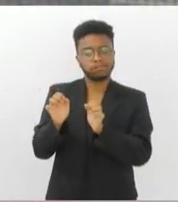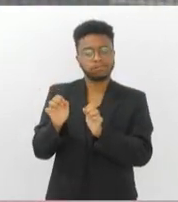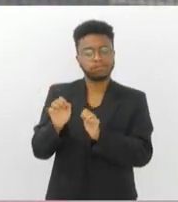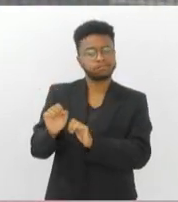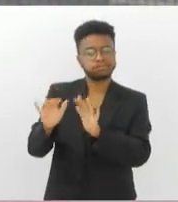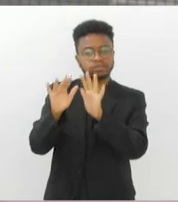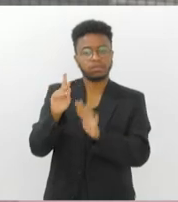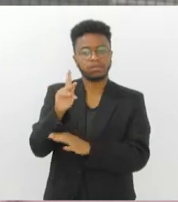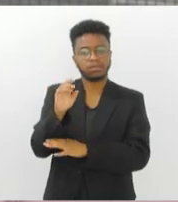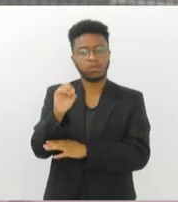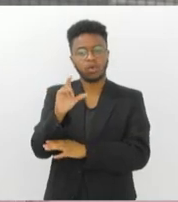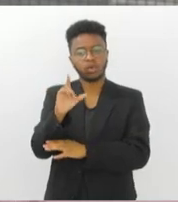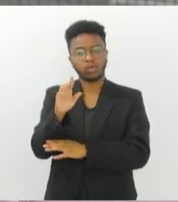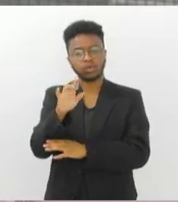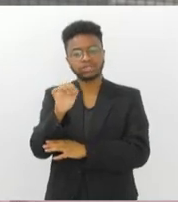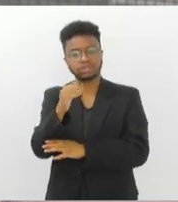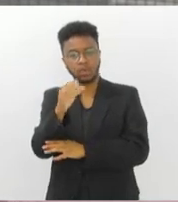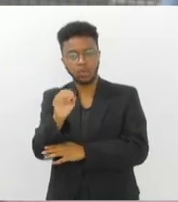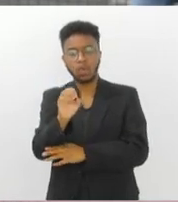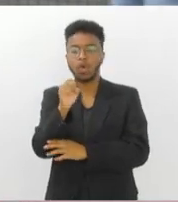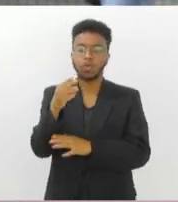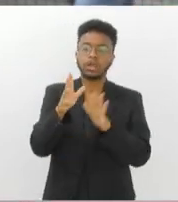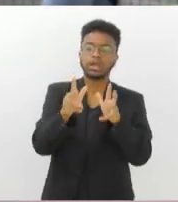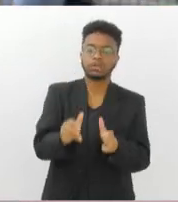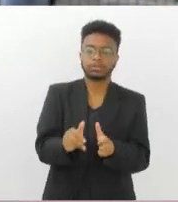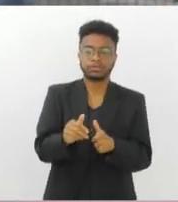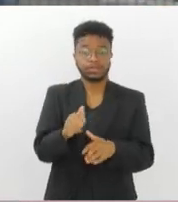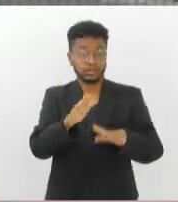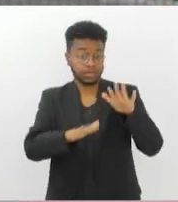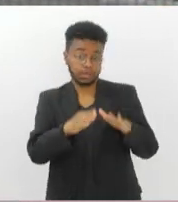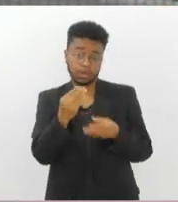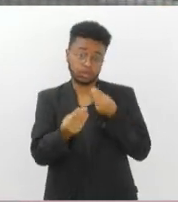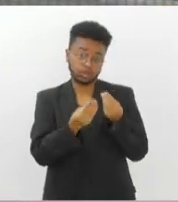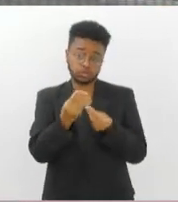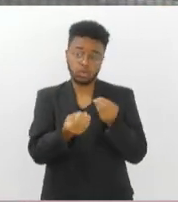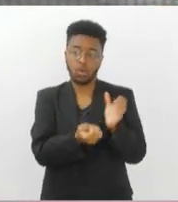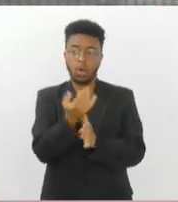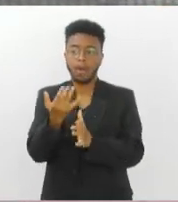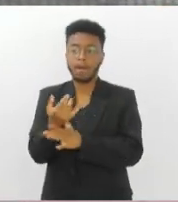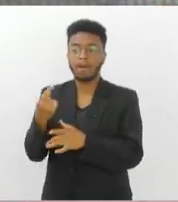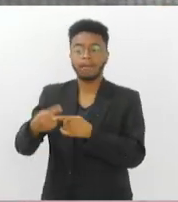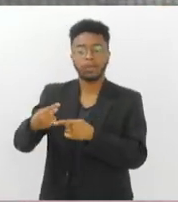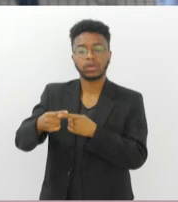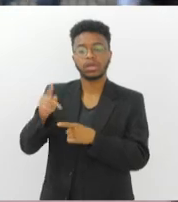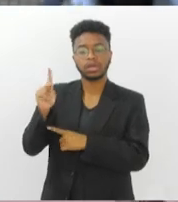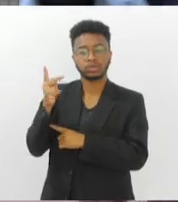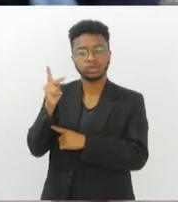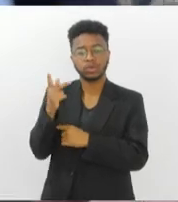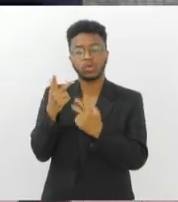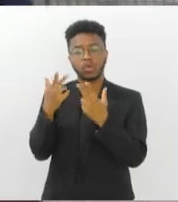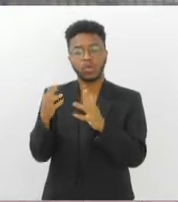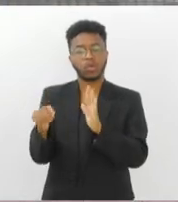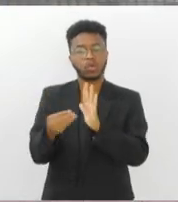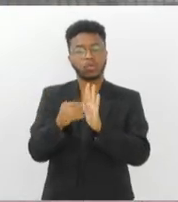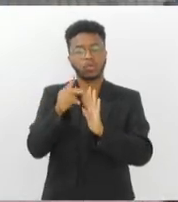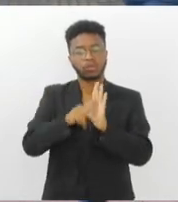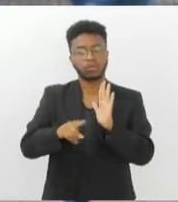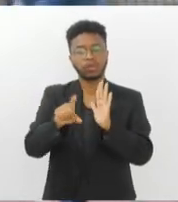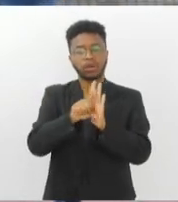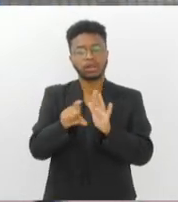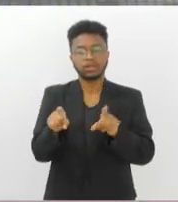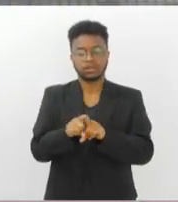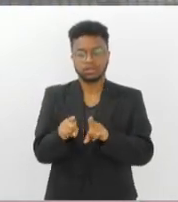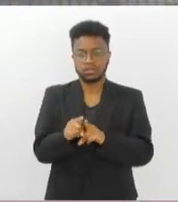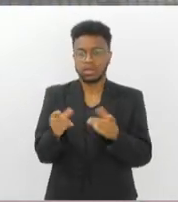Tudo depende de como ele vai ser produzido. O hidrogênio, como está colocado no projeto de lei e